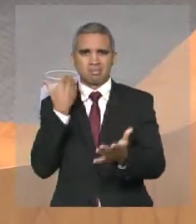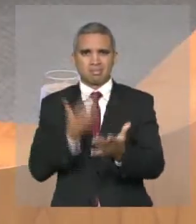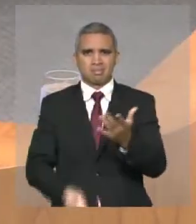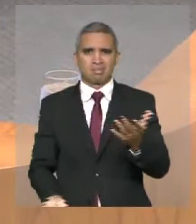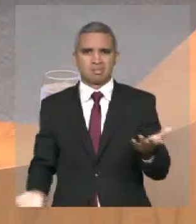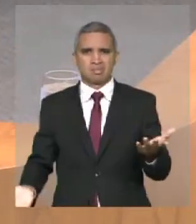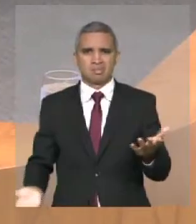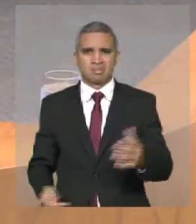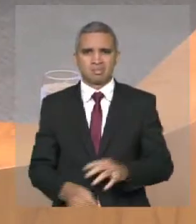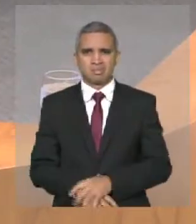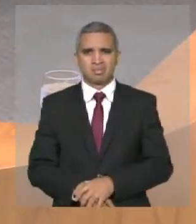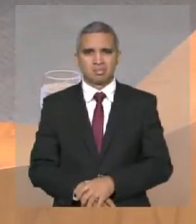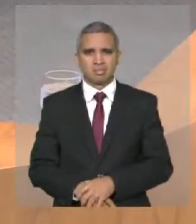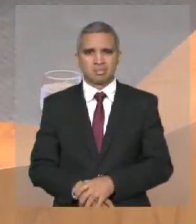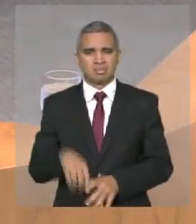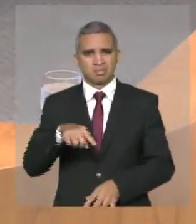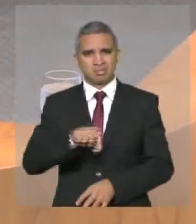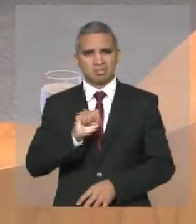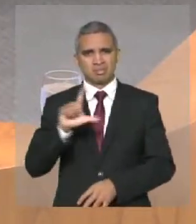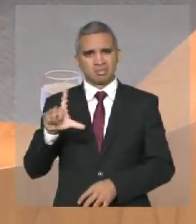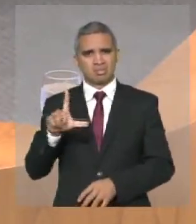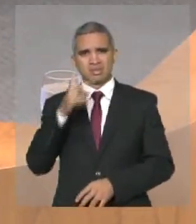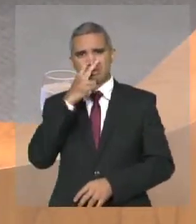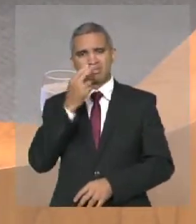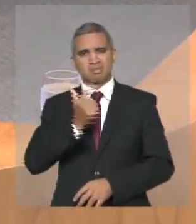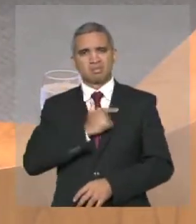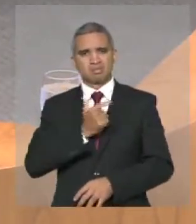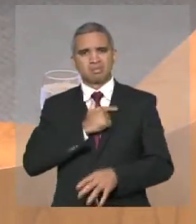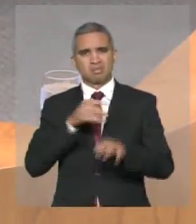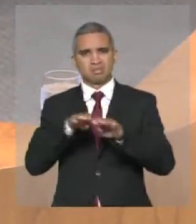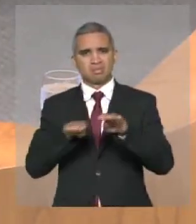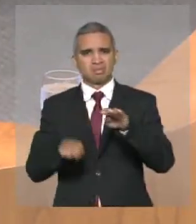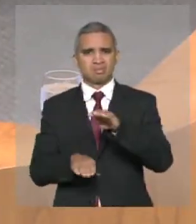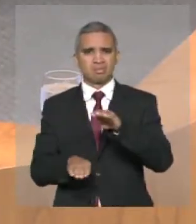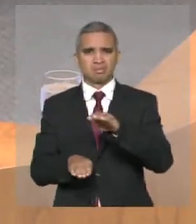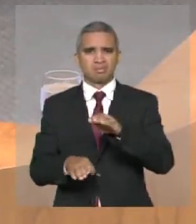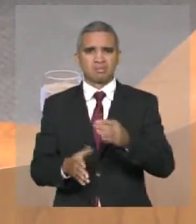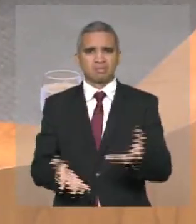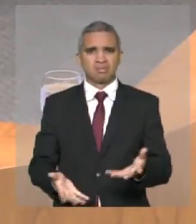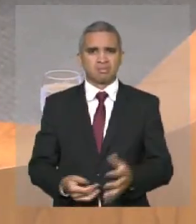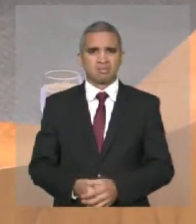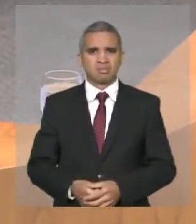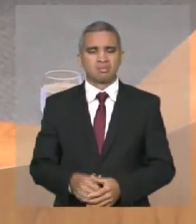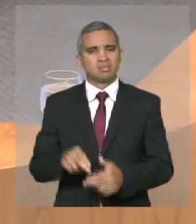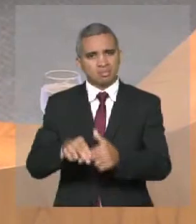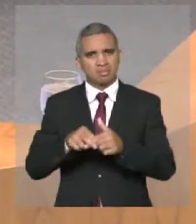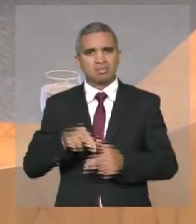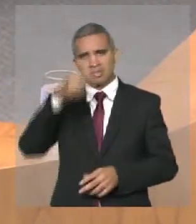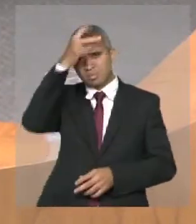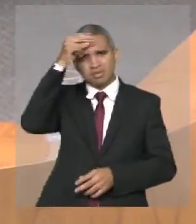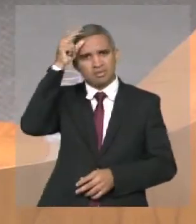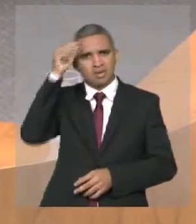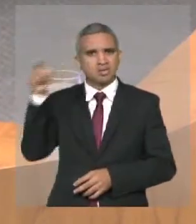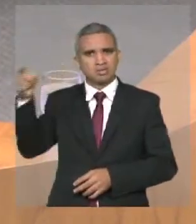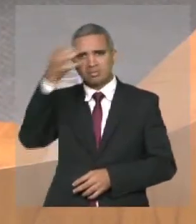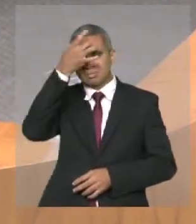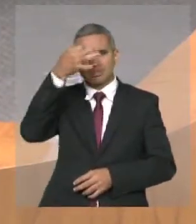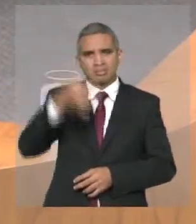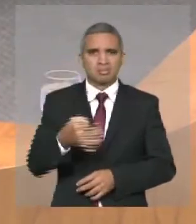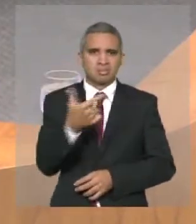em São Luís, o quão é deficiente a administração da prefeitura de São Luís.